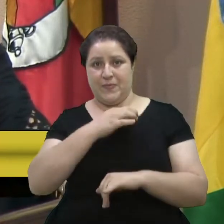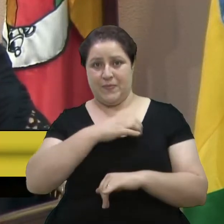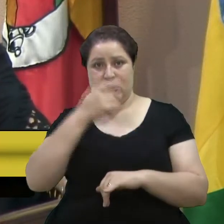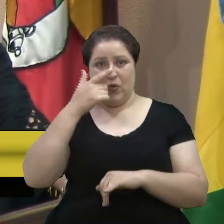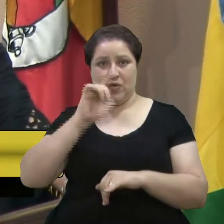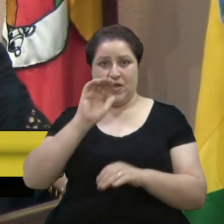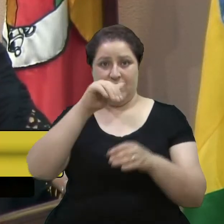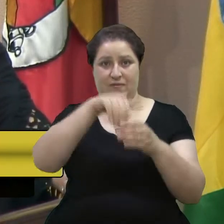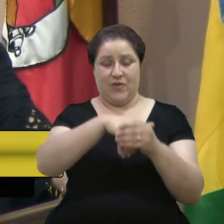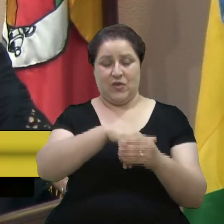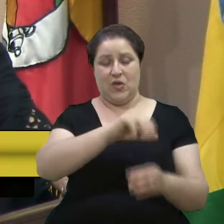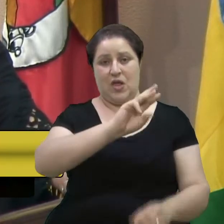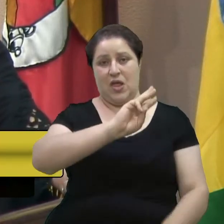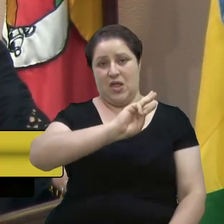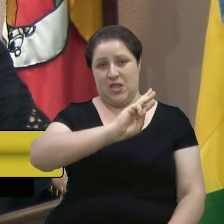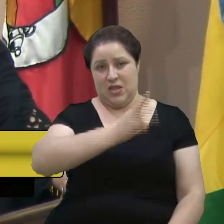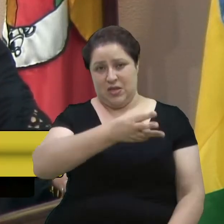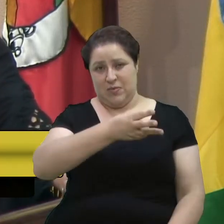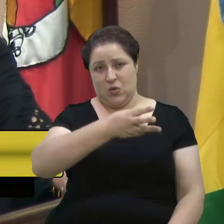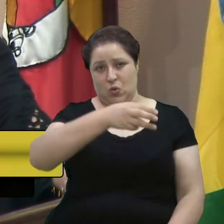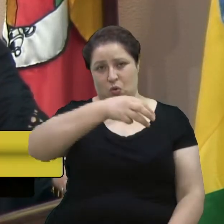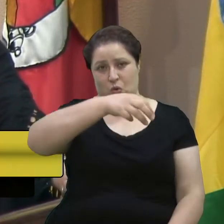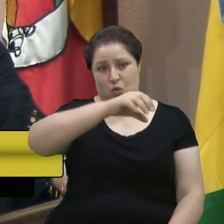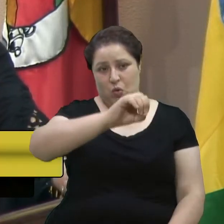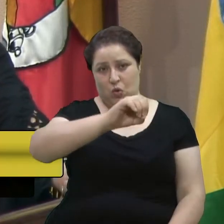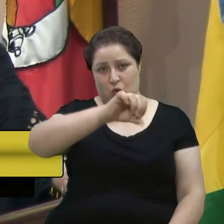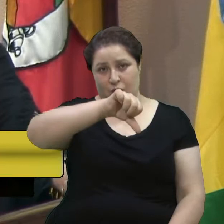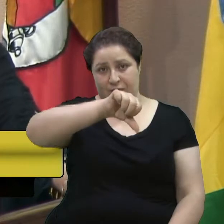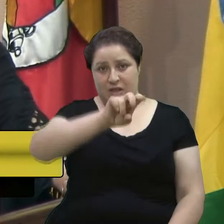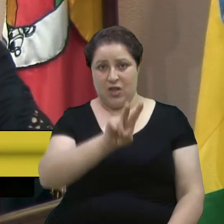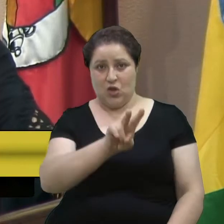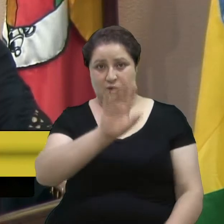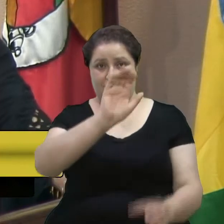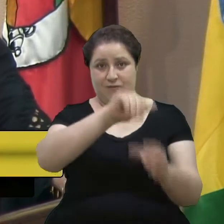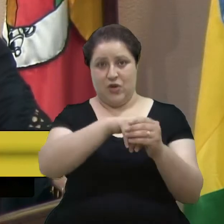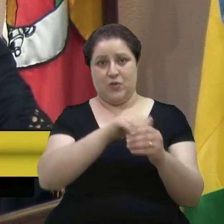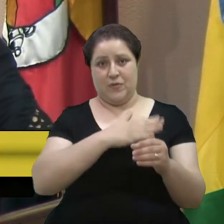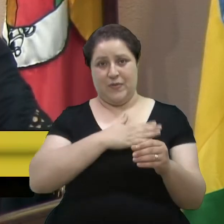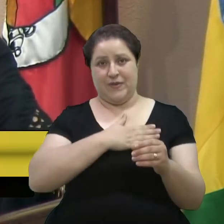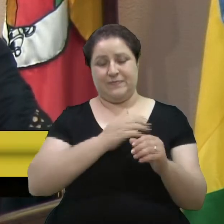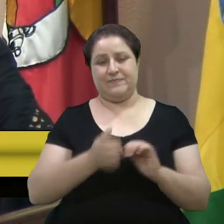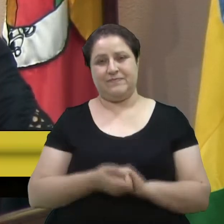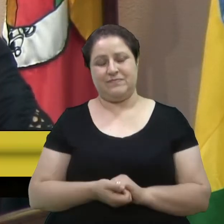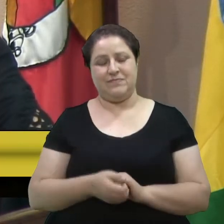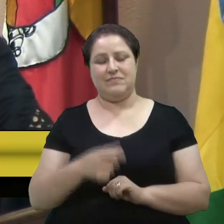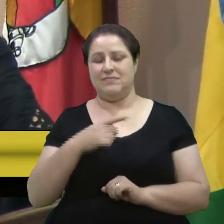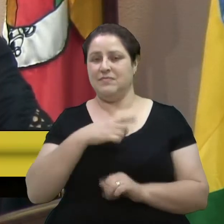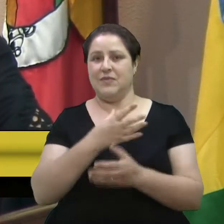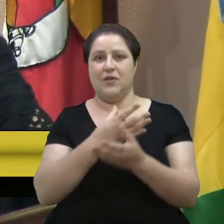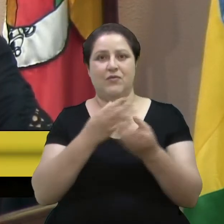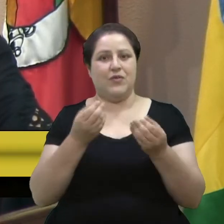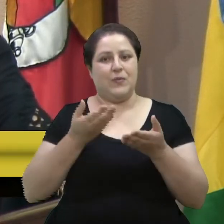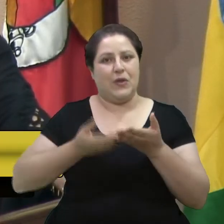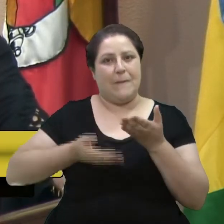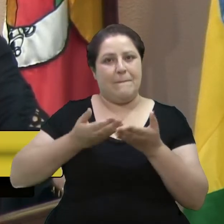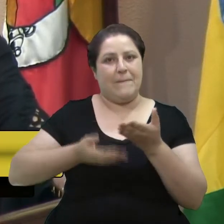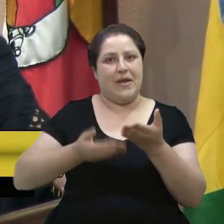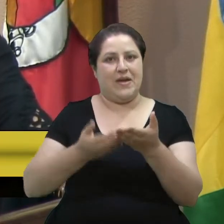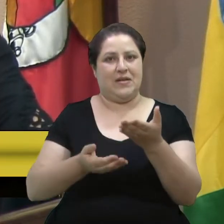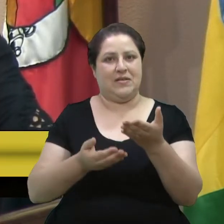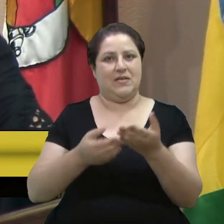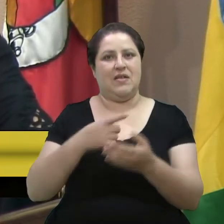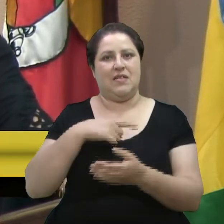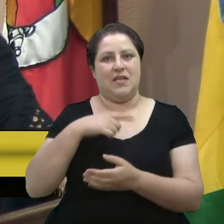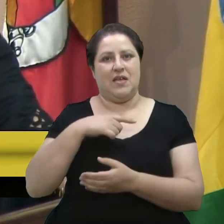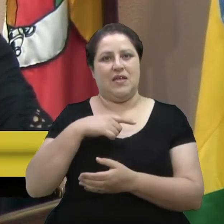.092 votos. Eu tive muitas perdas, eu fiz